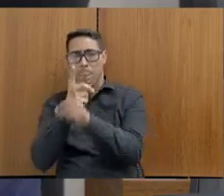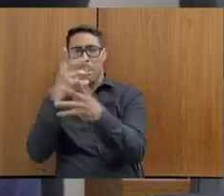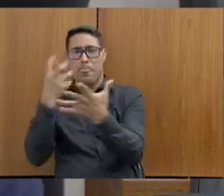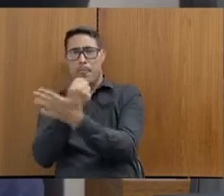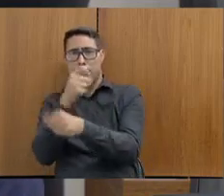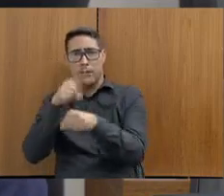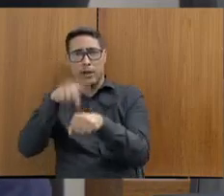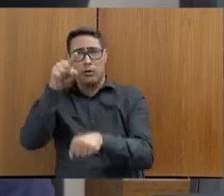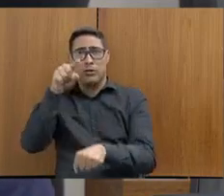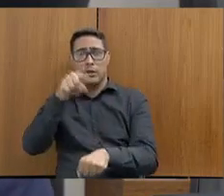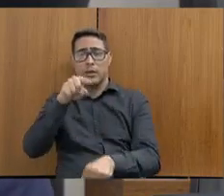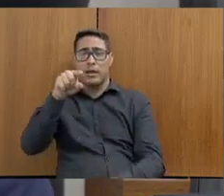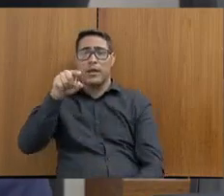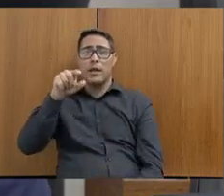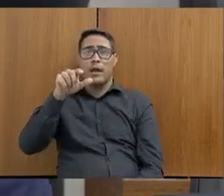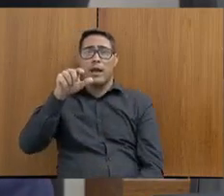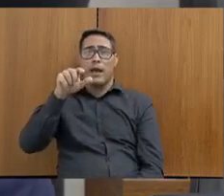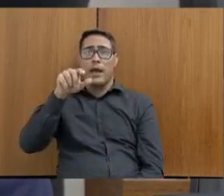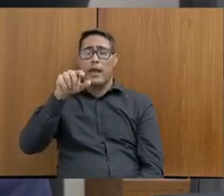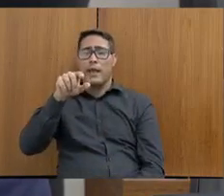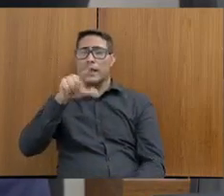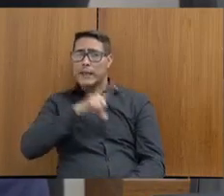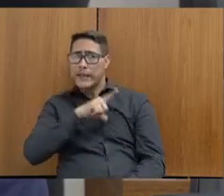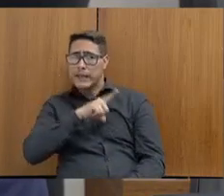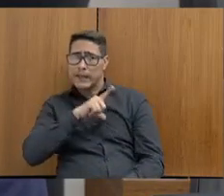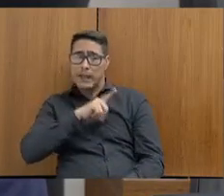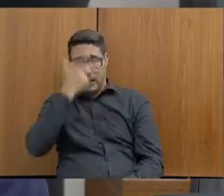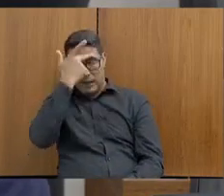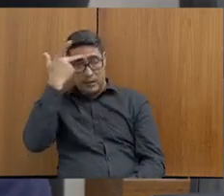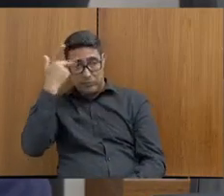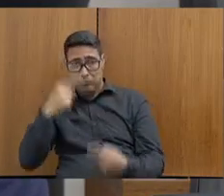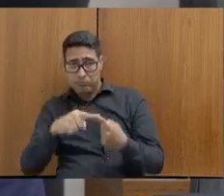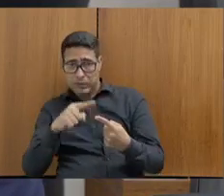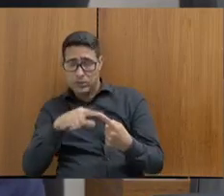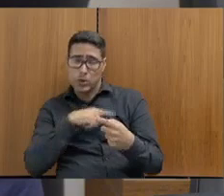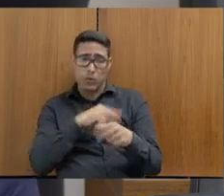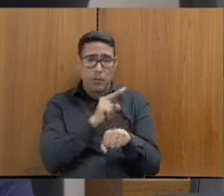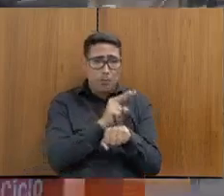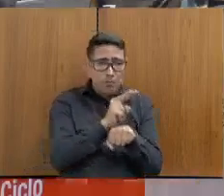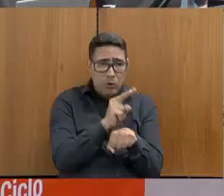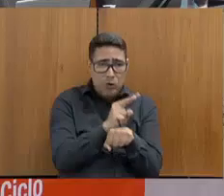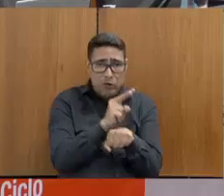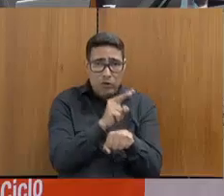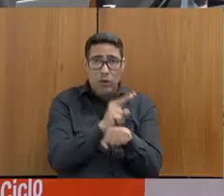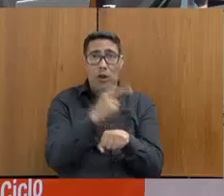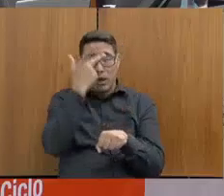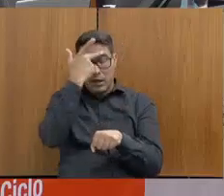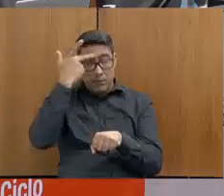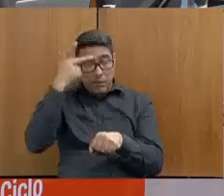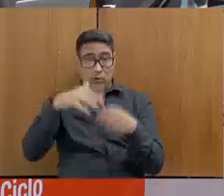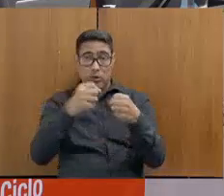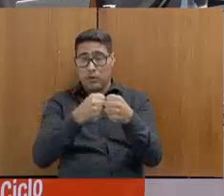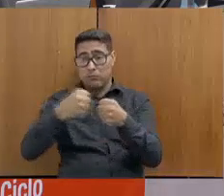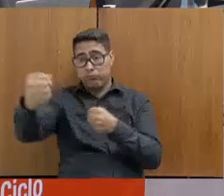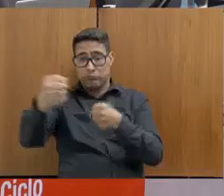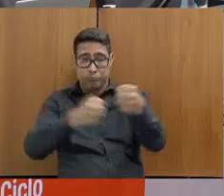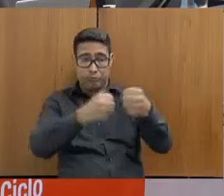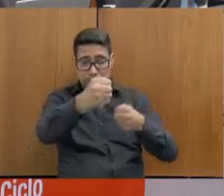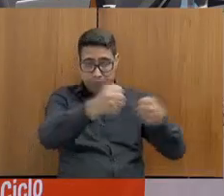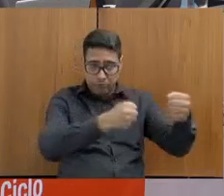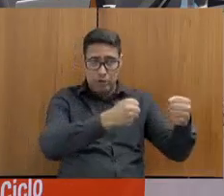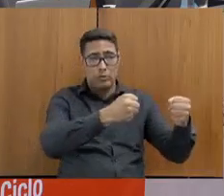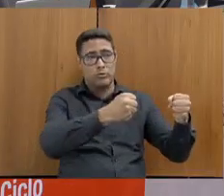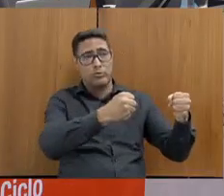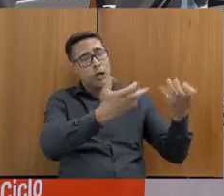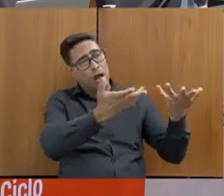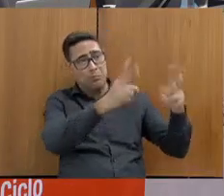aquela guarda provisória sendo feita pela Polícia Penal e sendo recambiado esses presos aos presídios femininos, enfim,